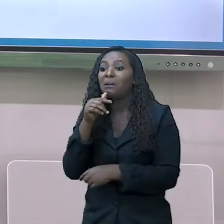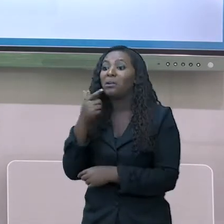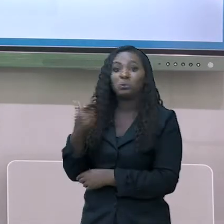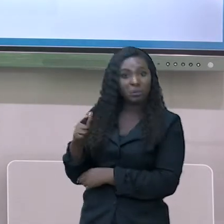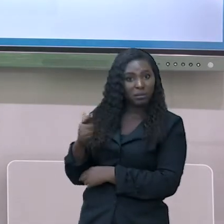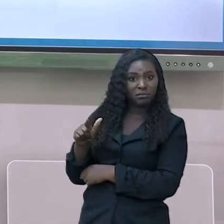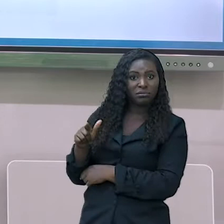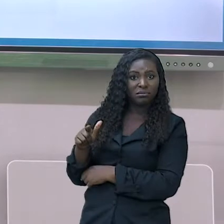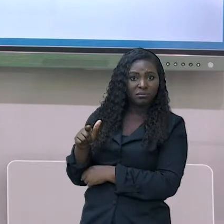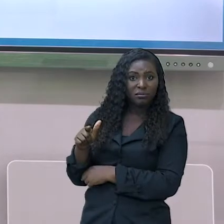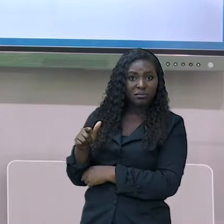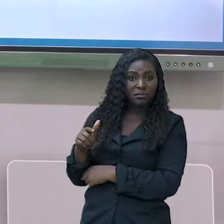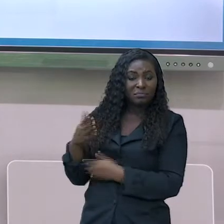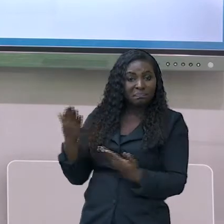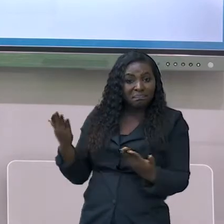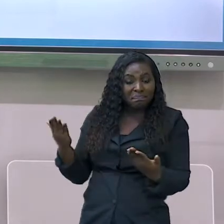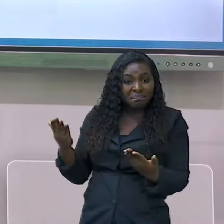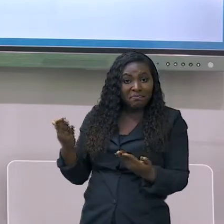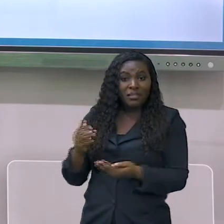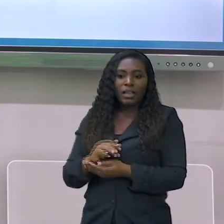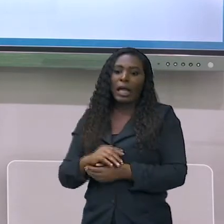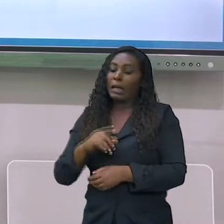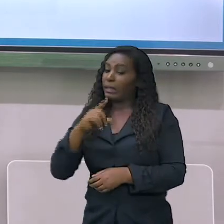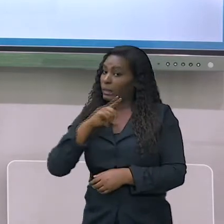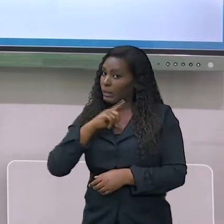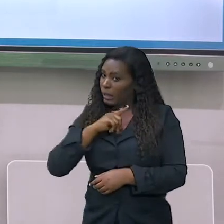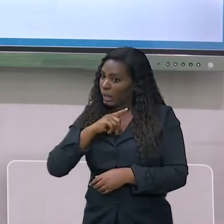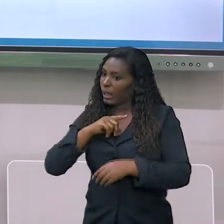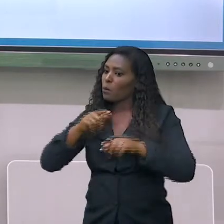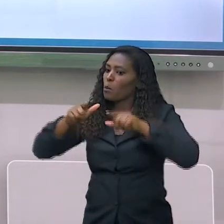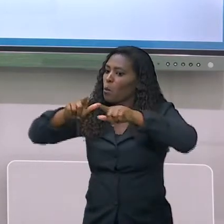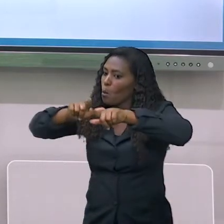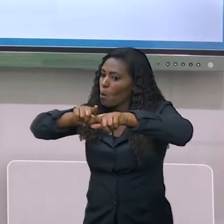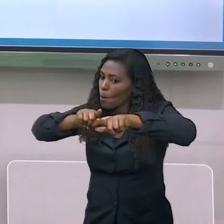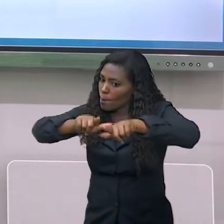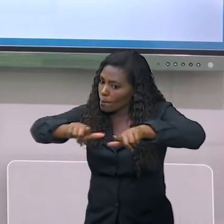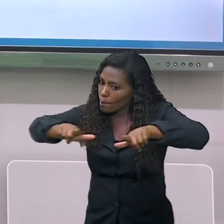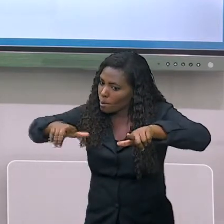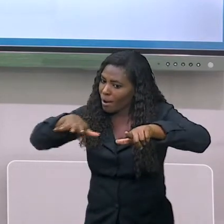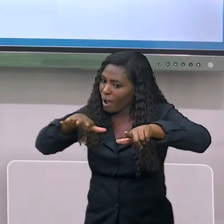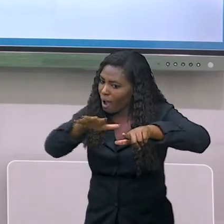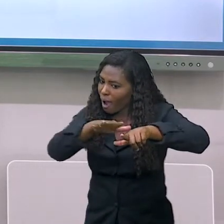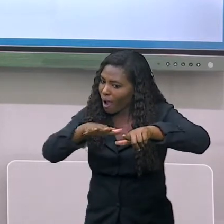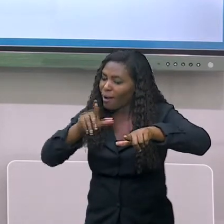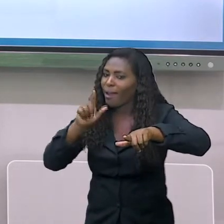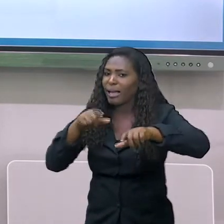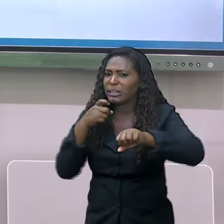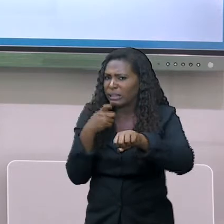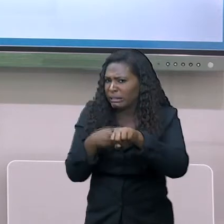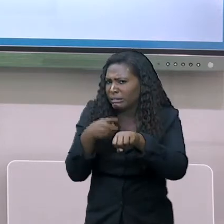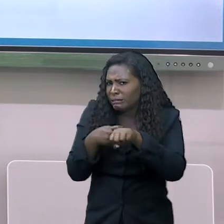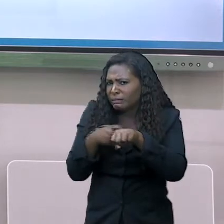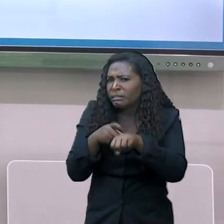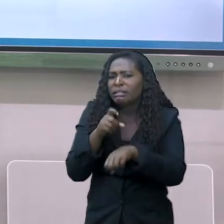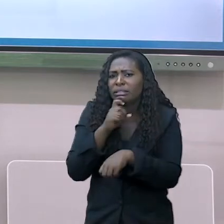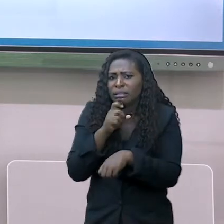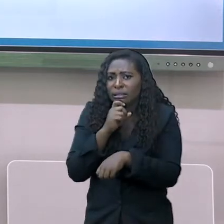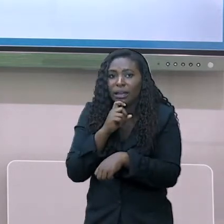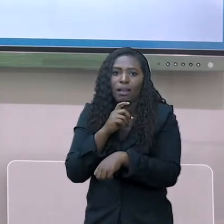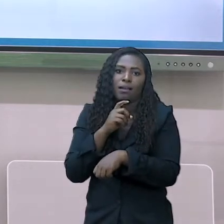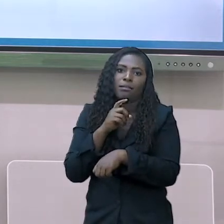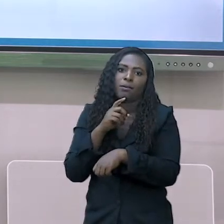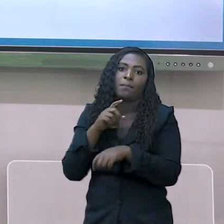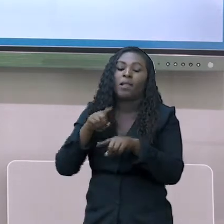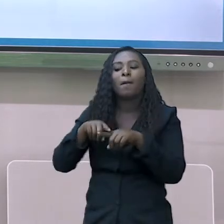na Ásia, mas isso significa dizer que dificuldade